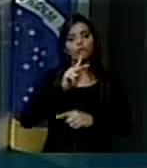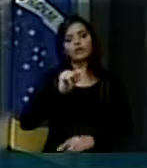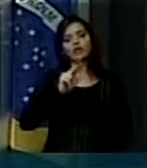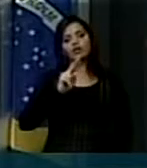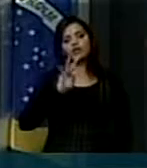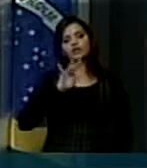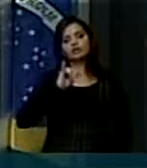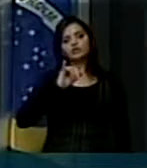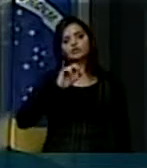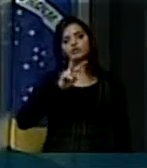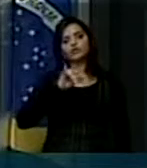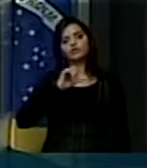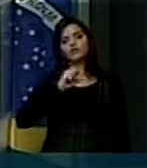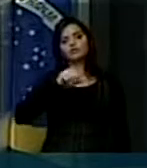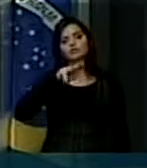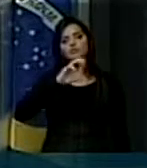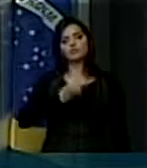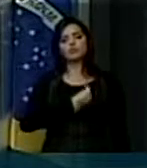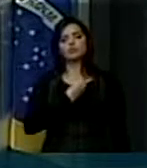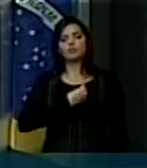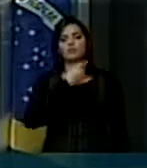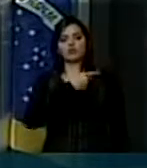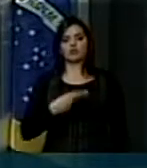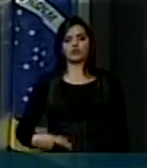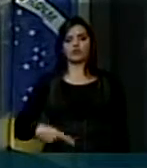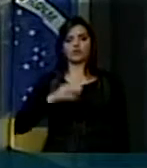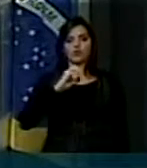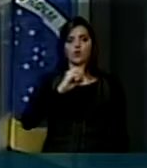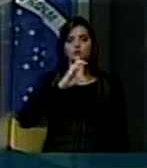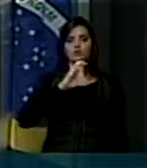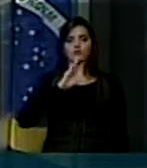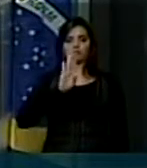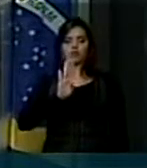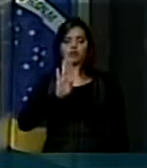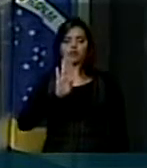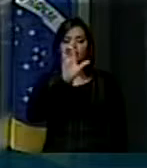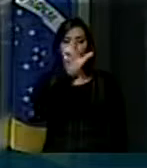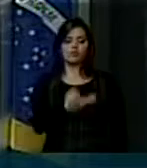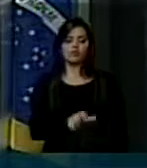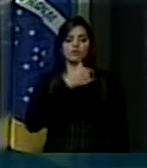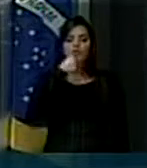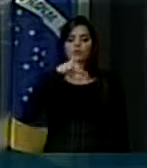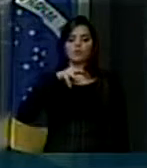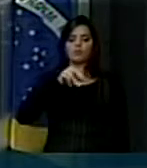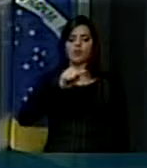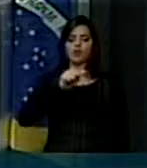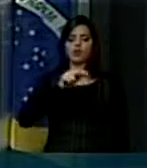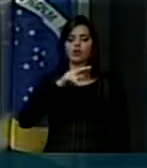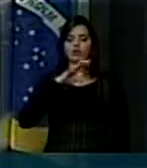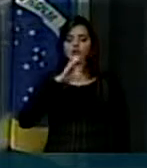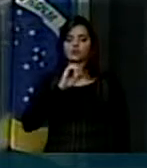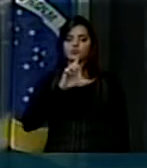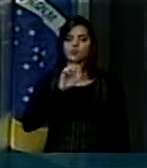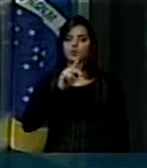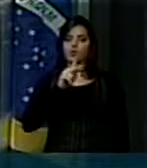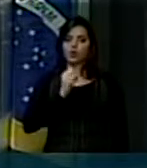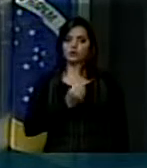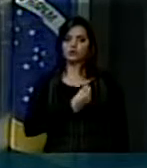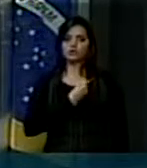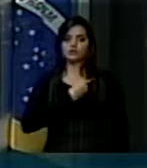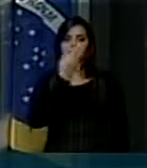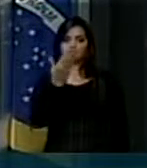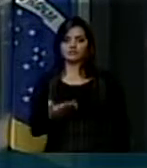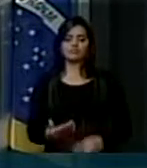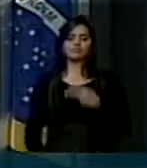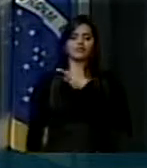presença do presidente nacional da OCB, o nosso estimado Márcio Lopes, esteve presente, como também o presidente